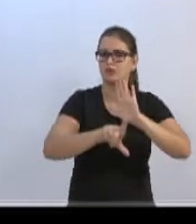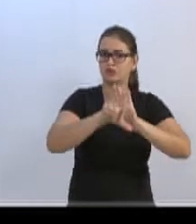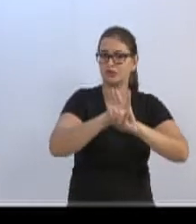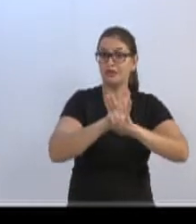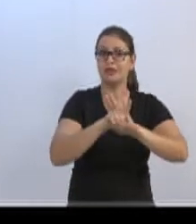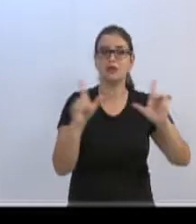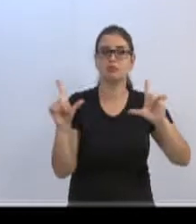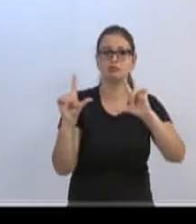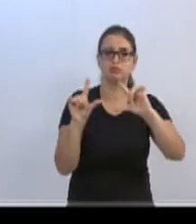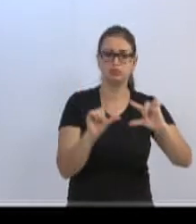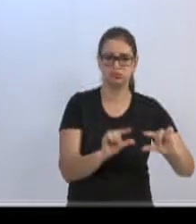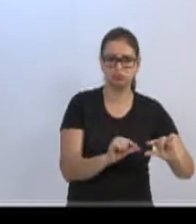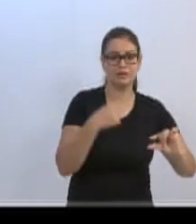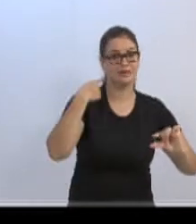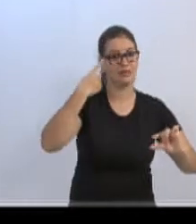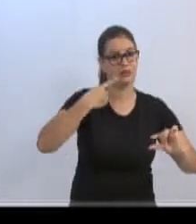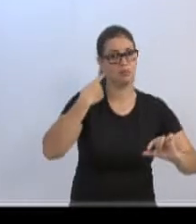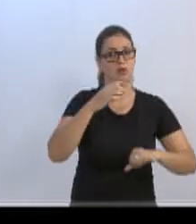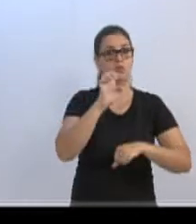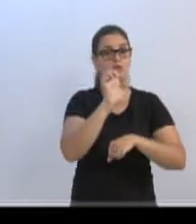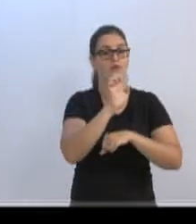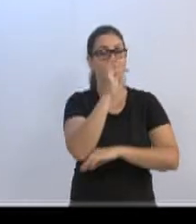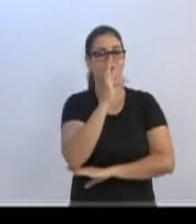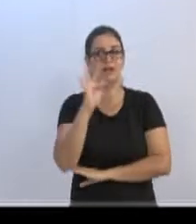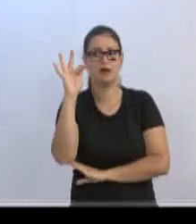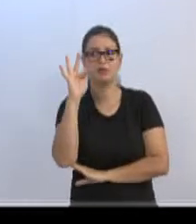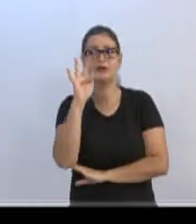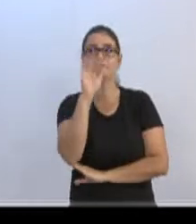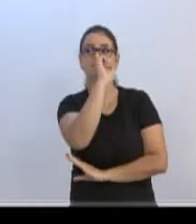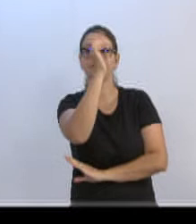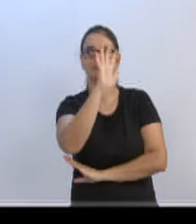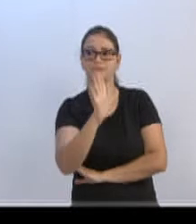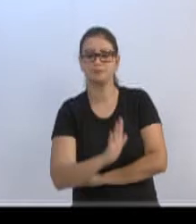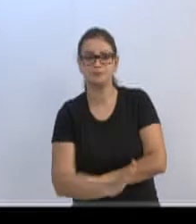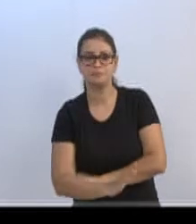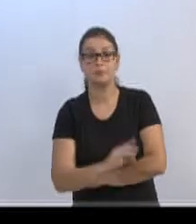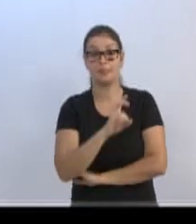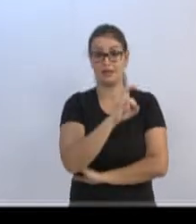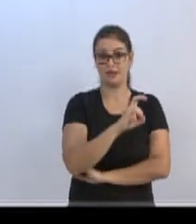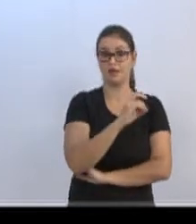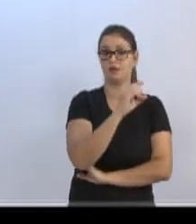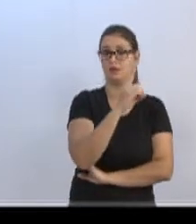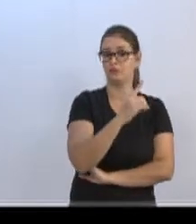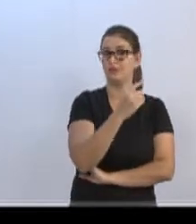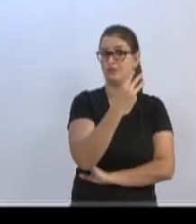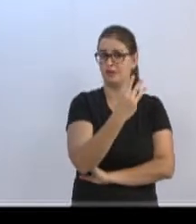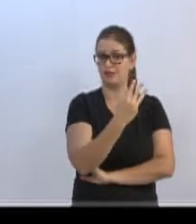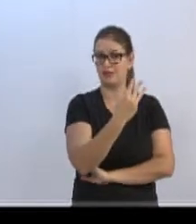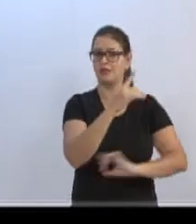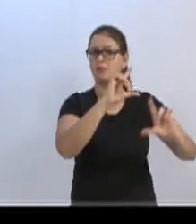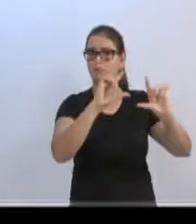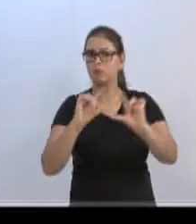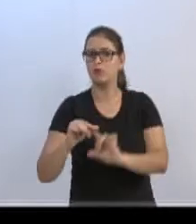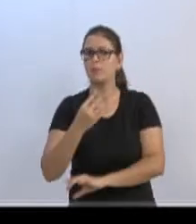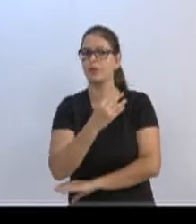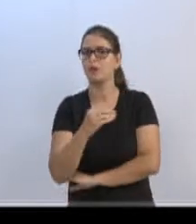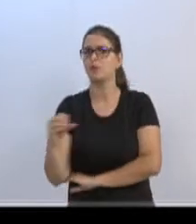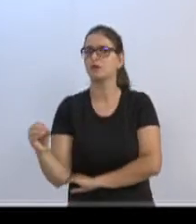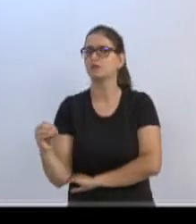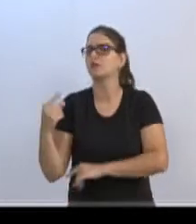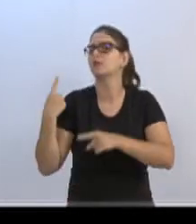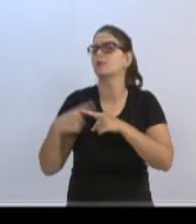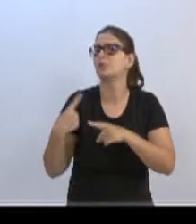quantidade de deputados federais no Brasil. De 513 deputados para 400. Por que é bom isso? Por que esses